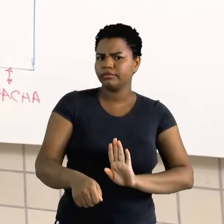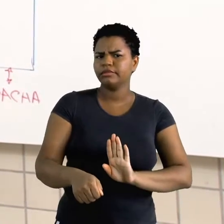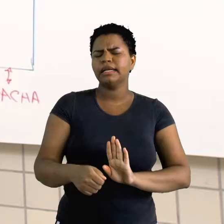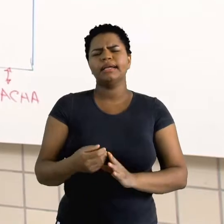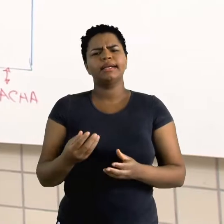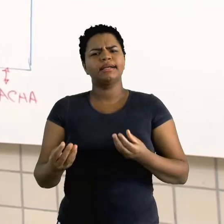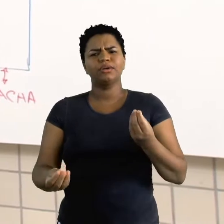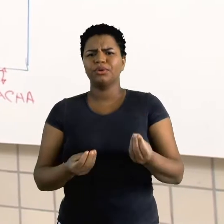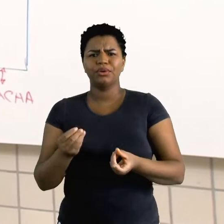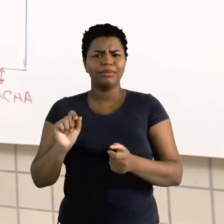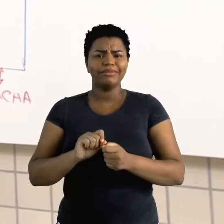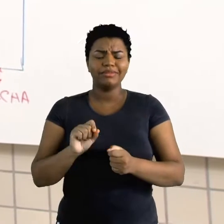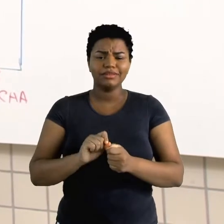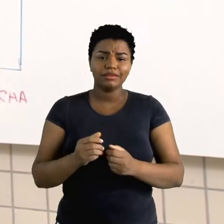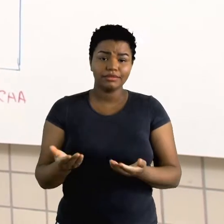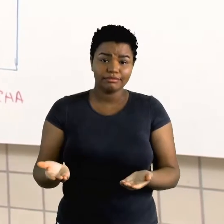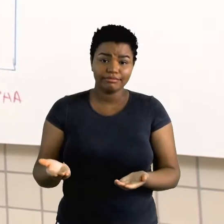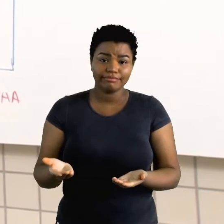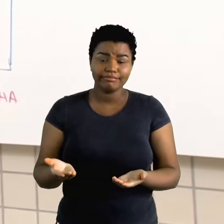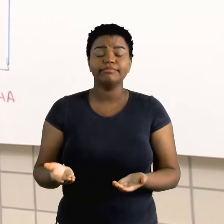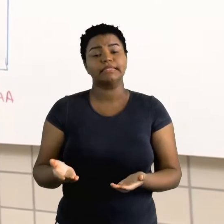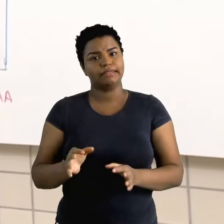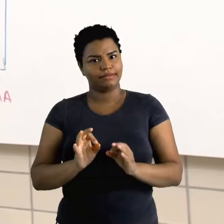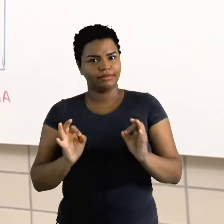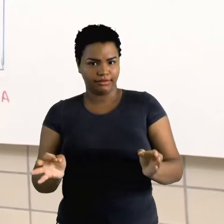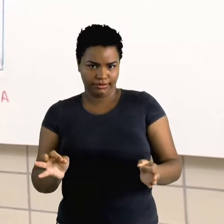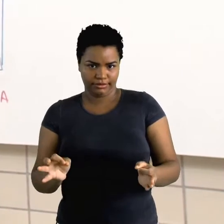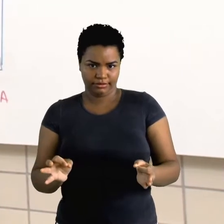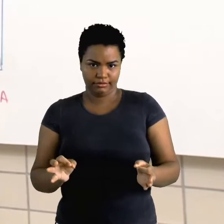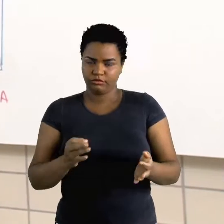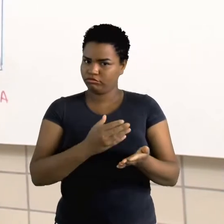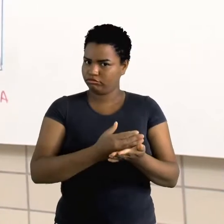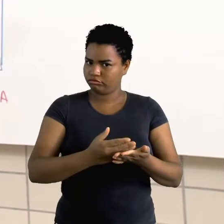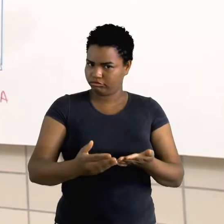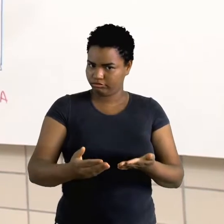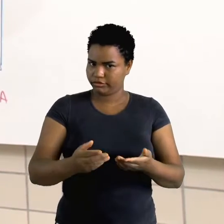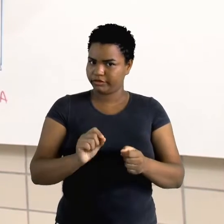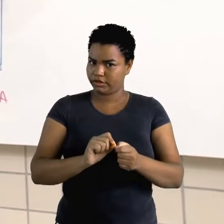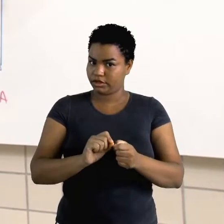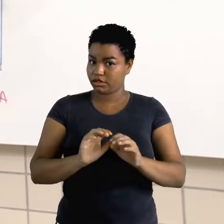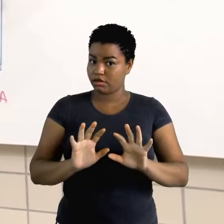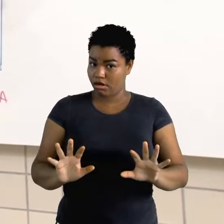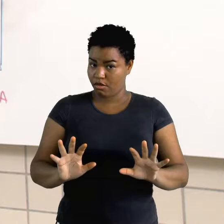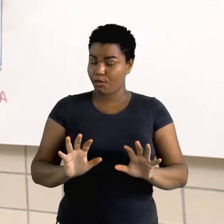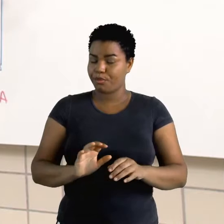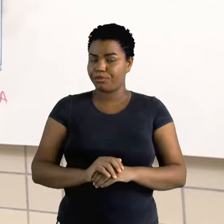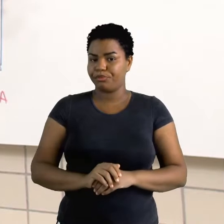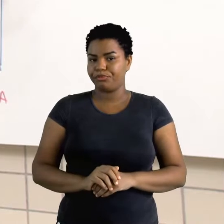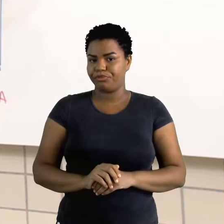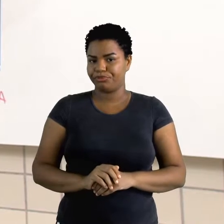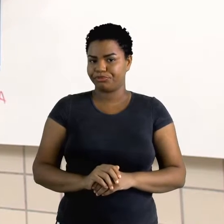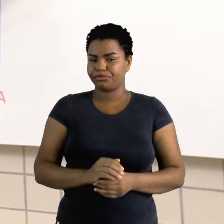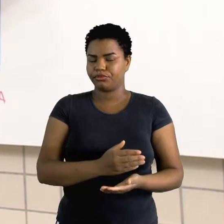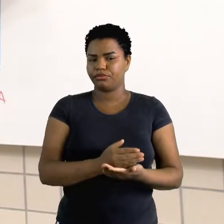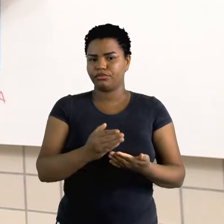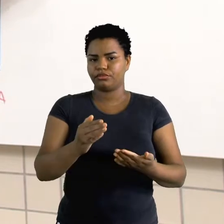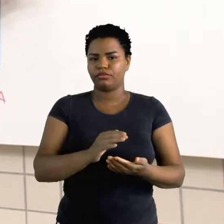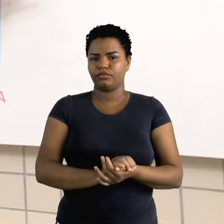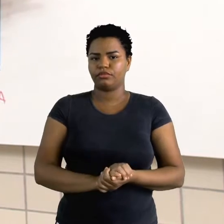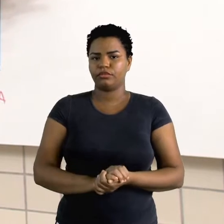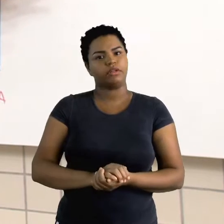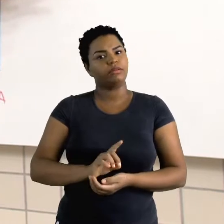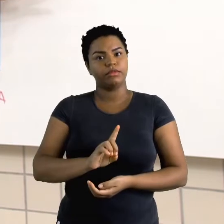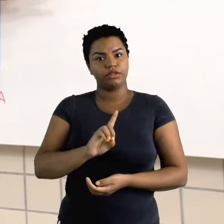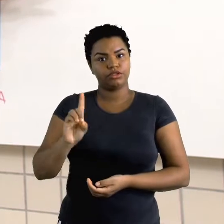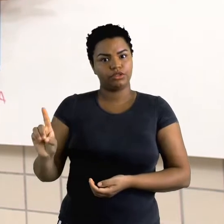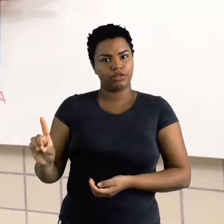como que nós vamos fazer isso? É muito simples. No começo, nós vamos fazer assim. Nós vamos começar, por exemplo, para a direita.